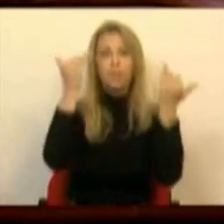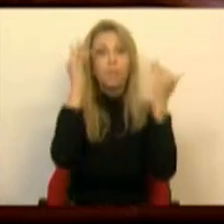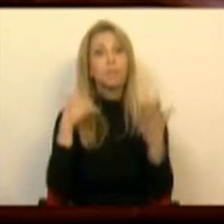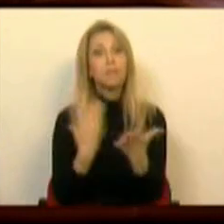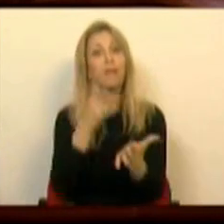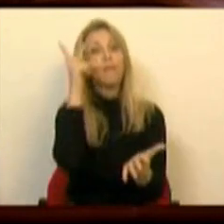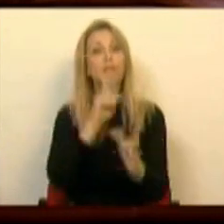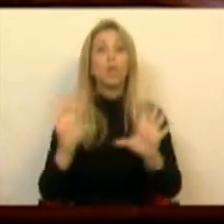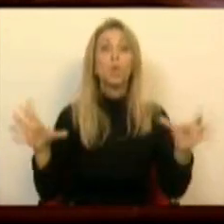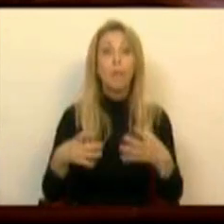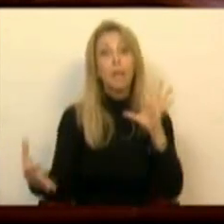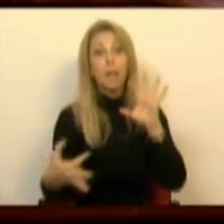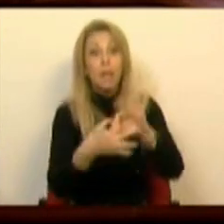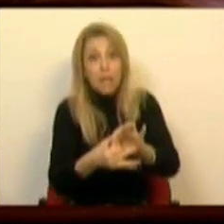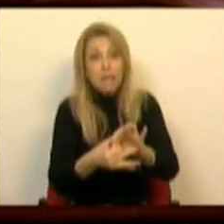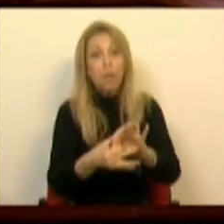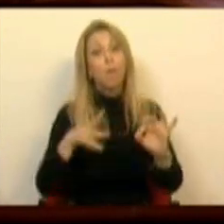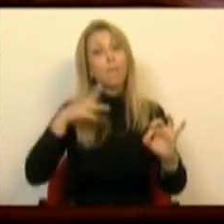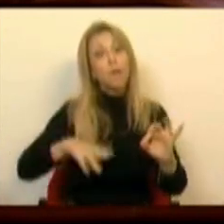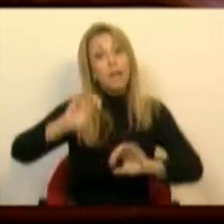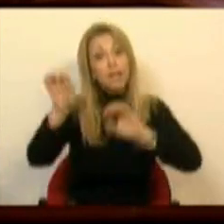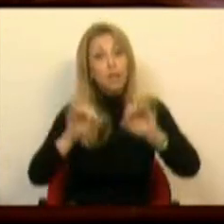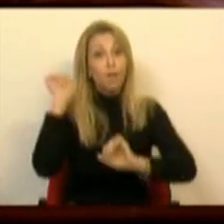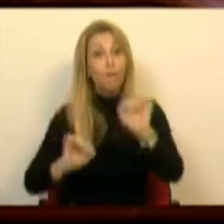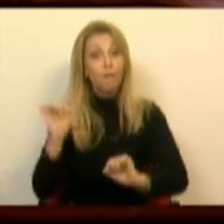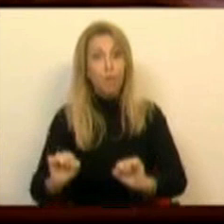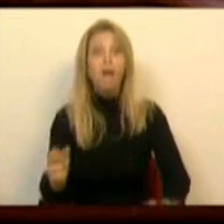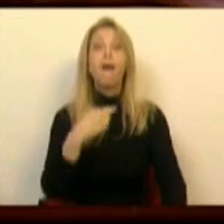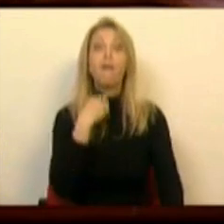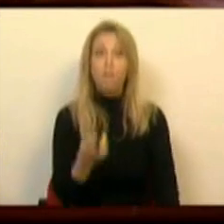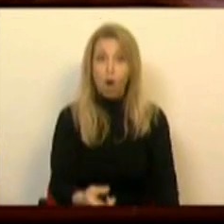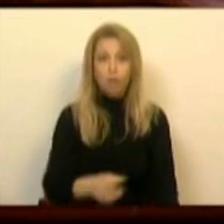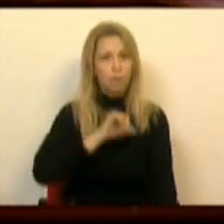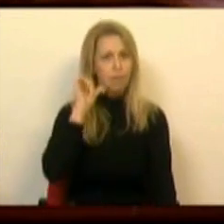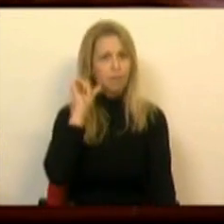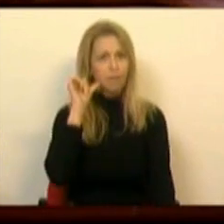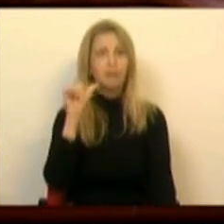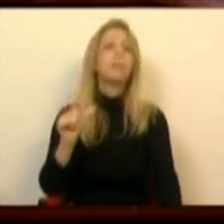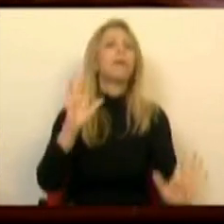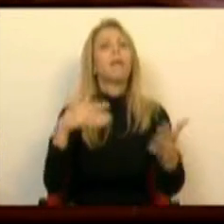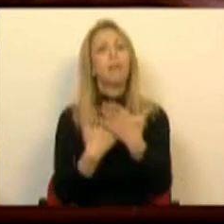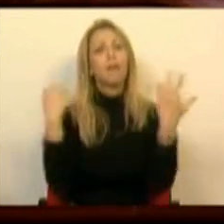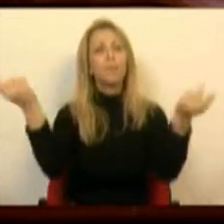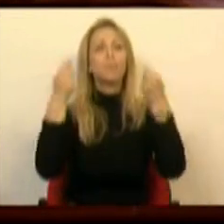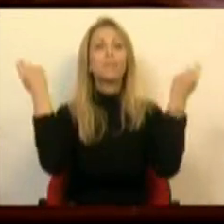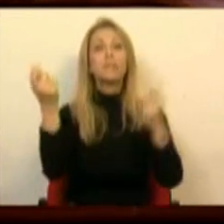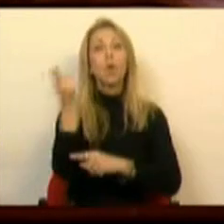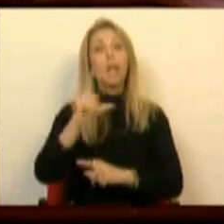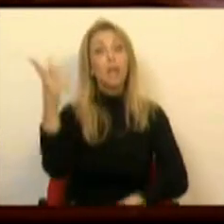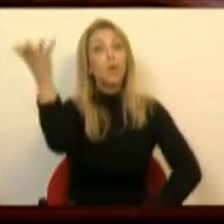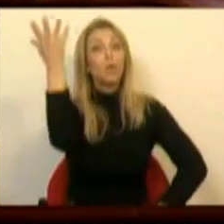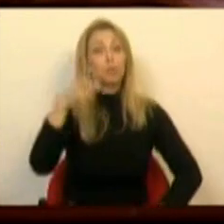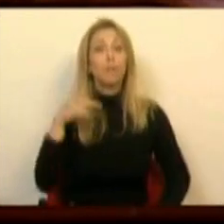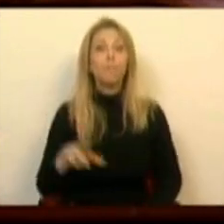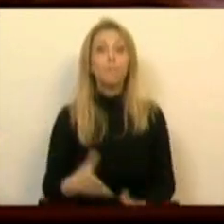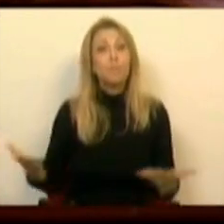e de ligação a Portugal e às suas regiões. São a voz permanente na promoção da língua e cultura portuguesas e